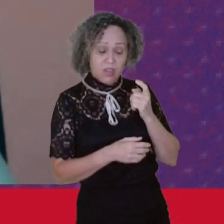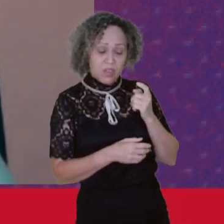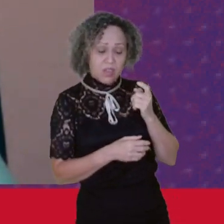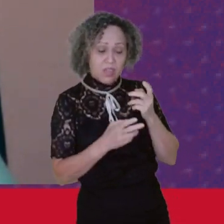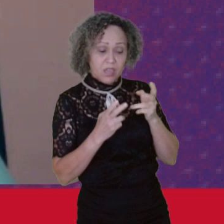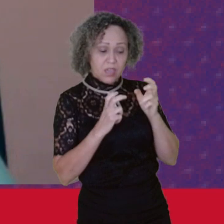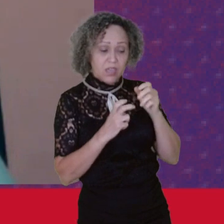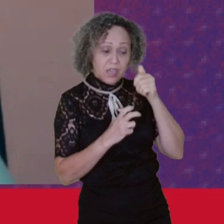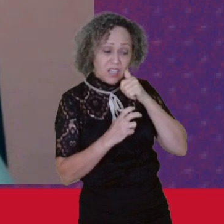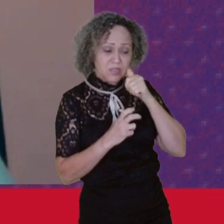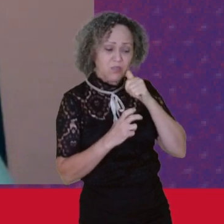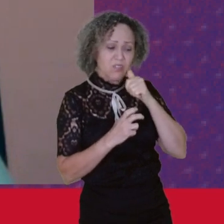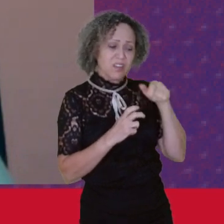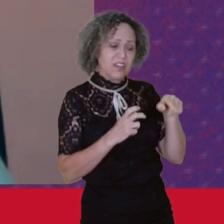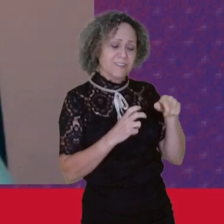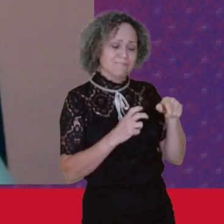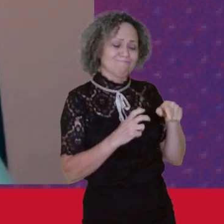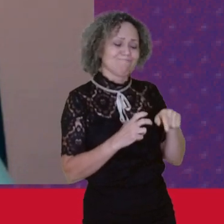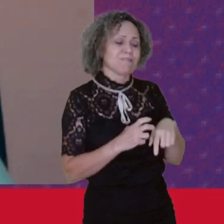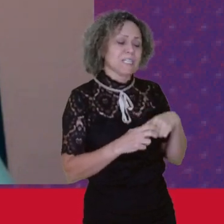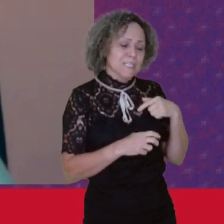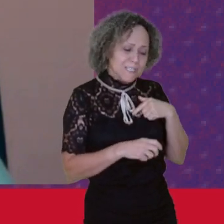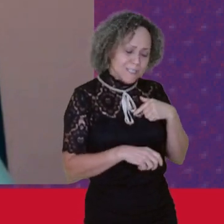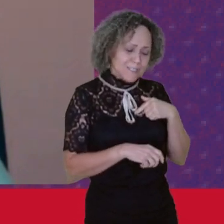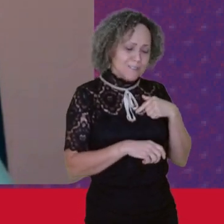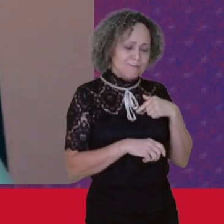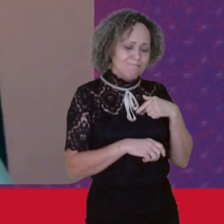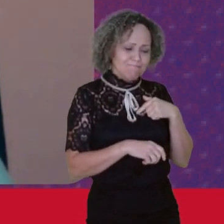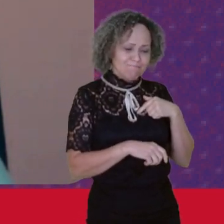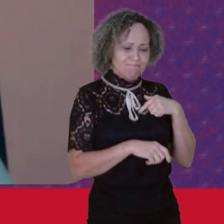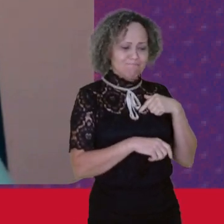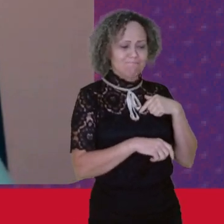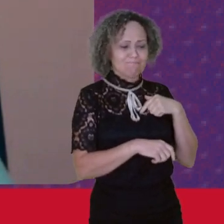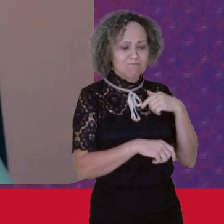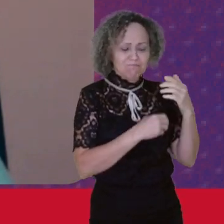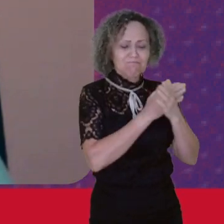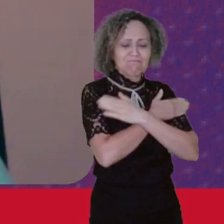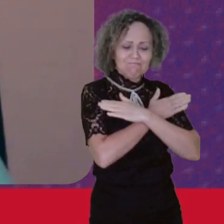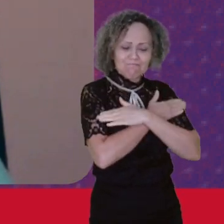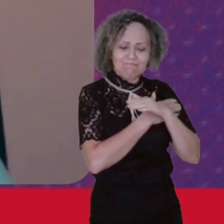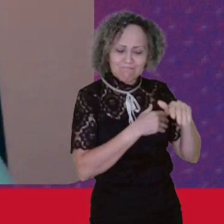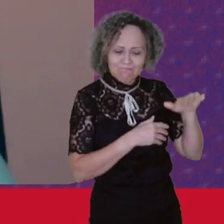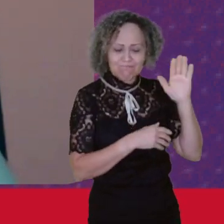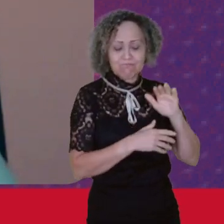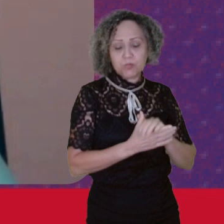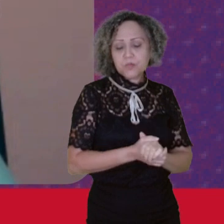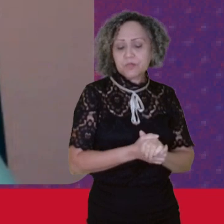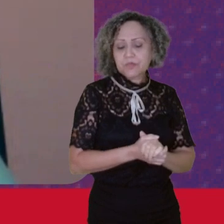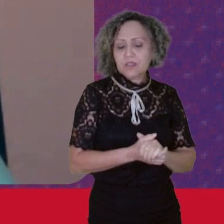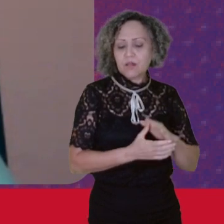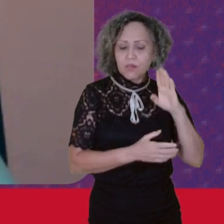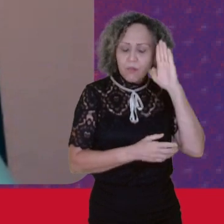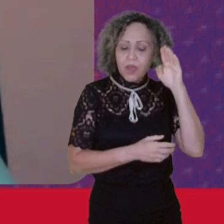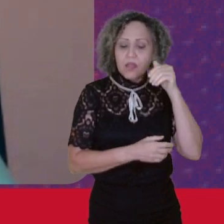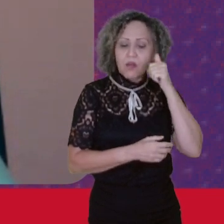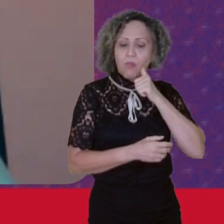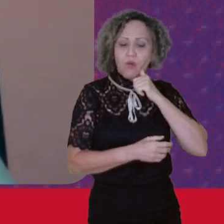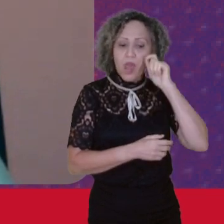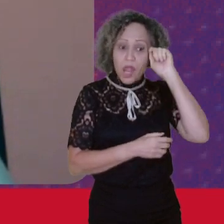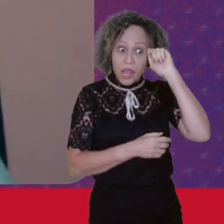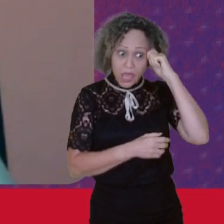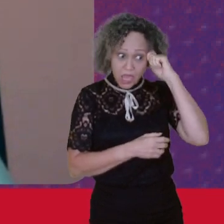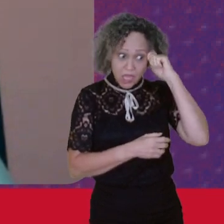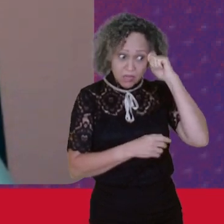Que de acordo Com os dados Que a Marilane Trouxe Quando se trata De uma mulher Negra Você chega Você a ter Uma